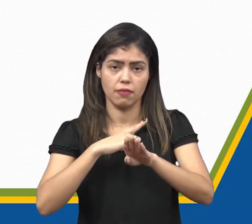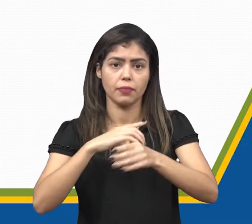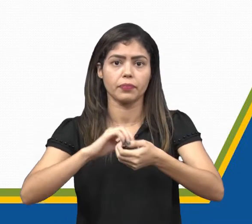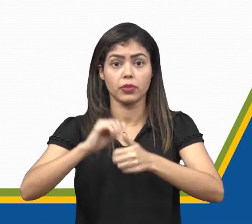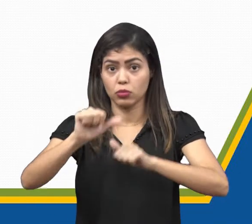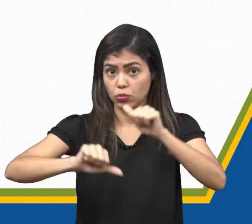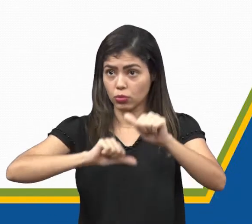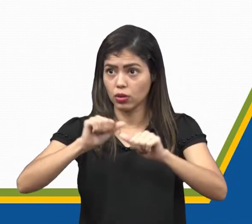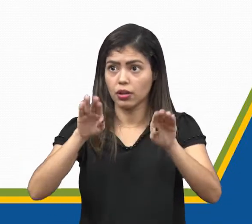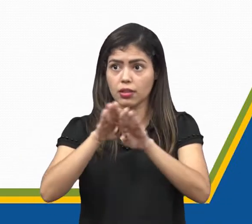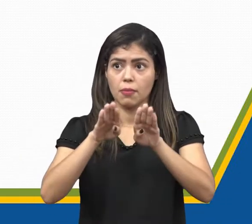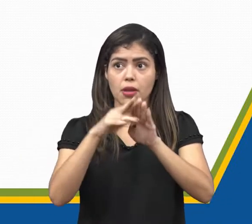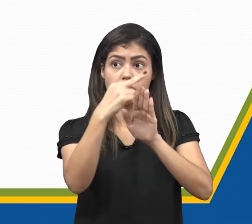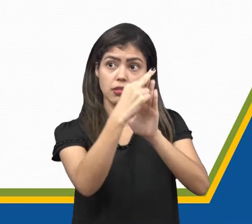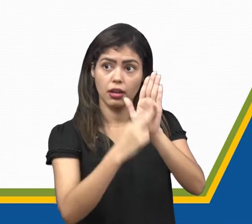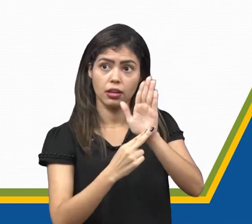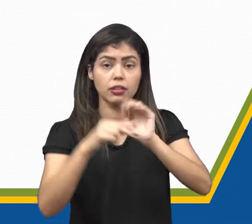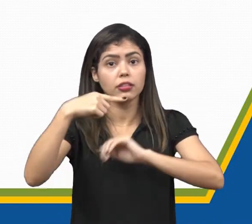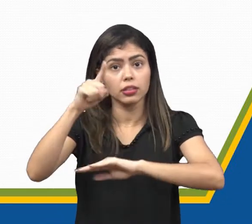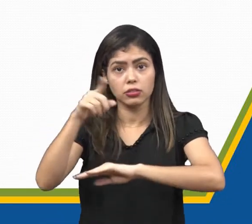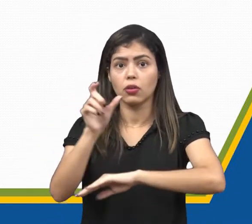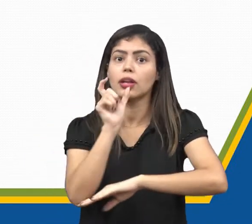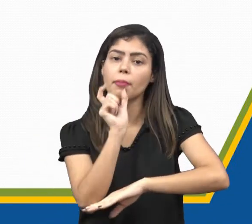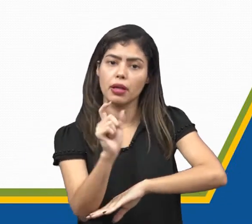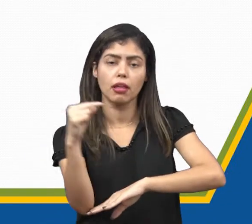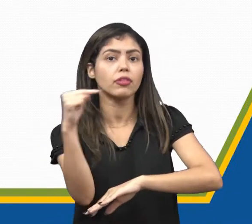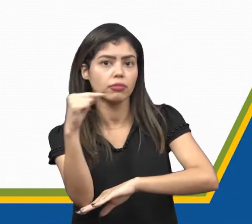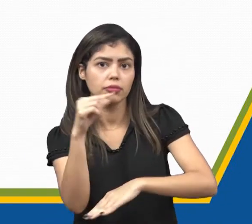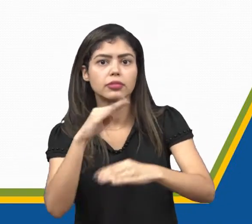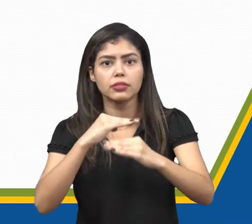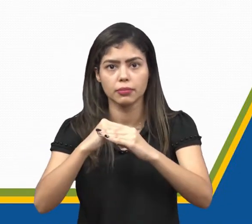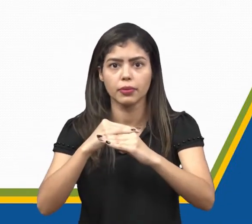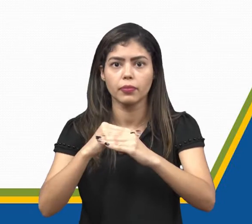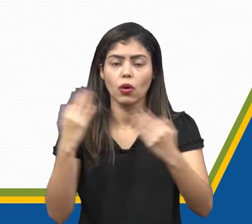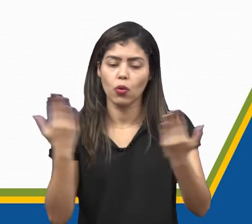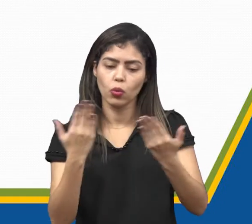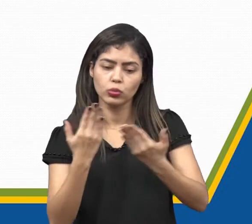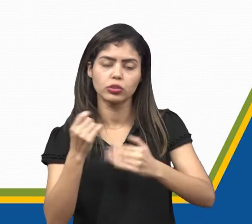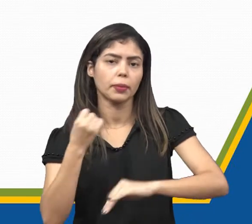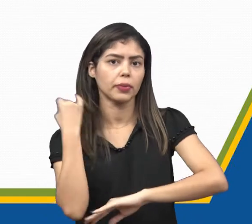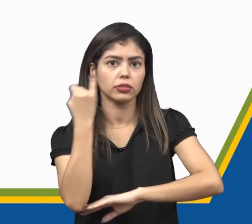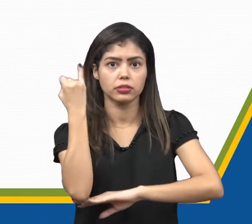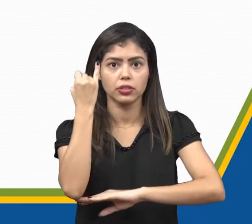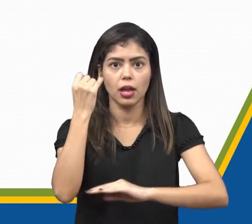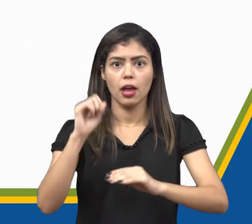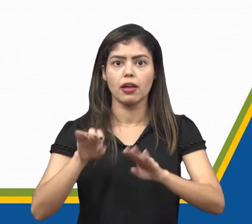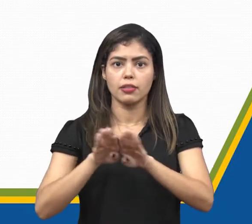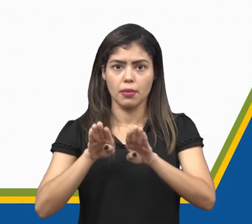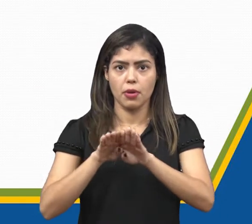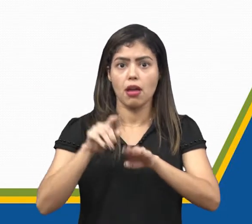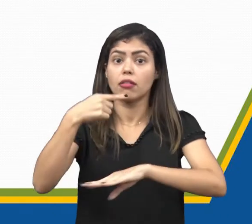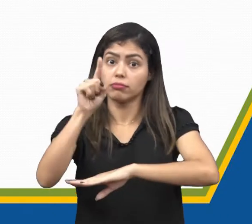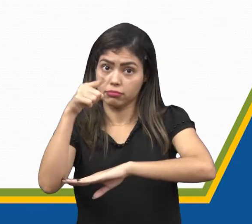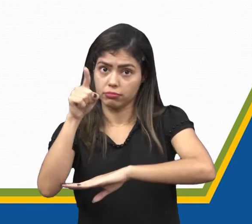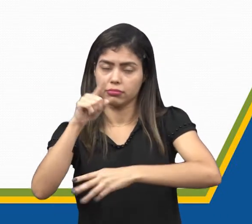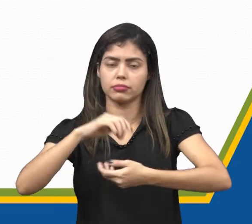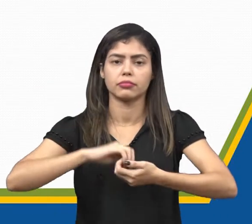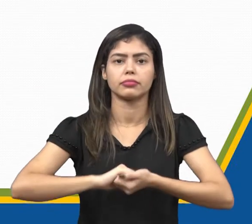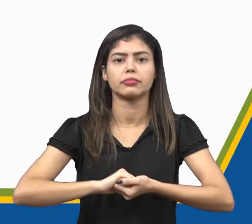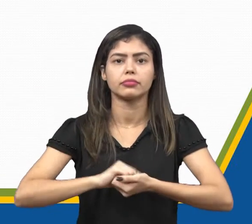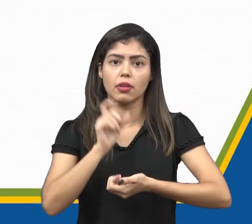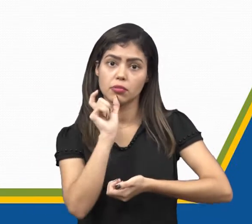palavras e também em relação ao emprego do hífen. Hoje, nós focaremos principalmente na acentuação das palavras.